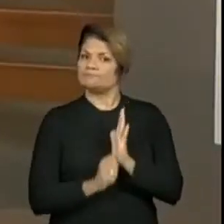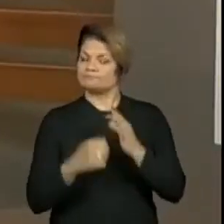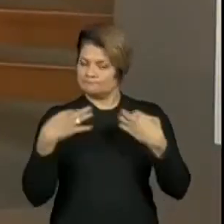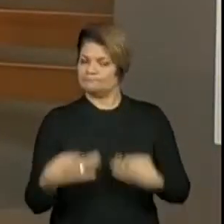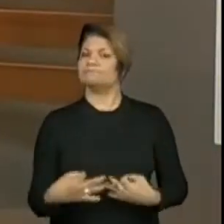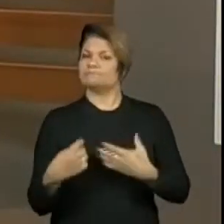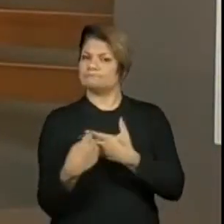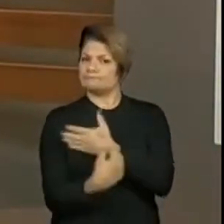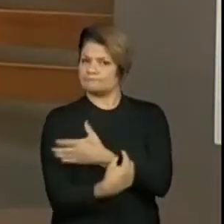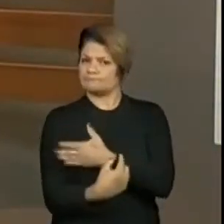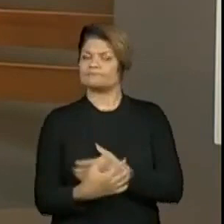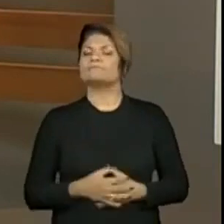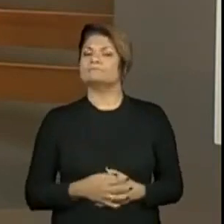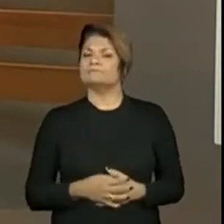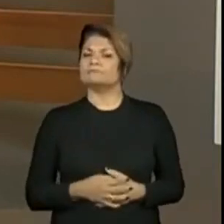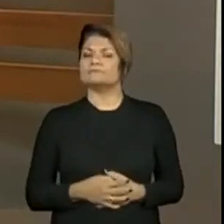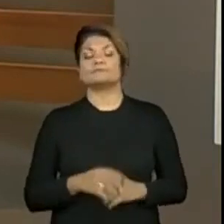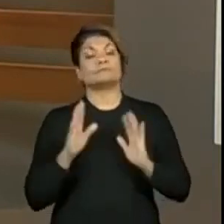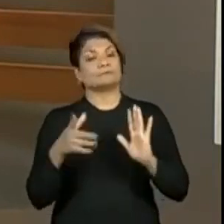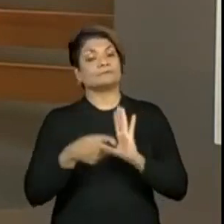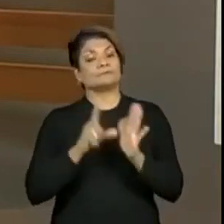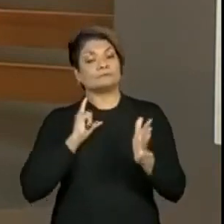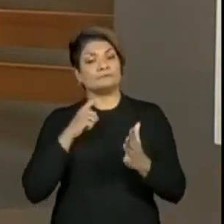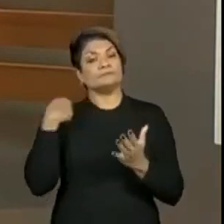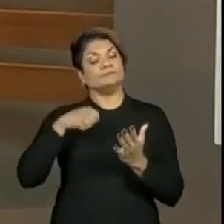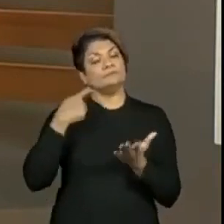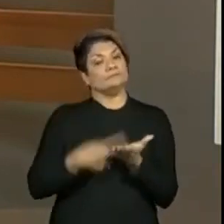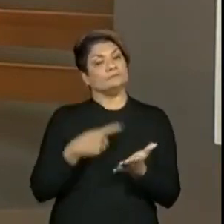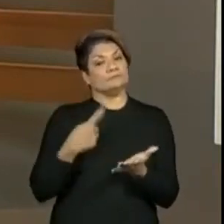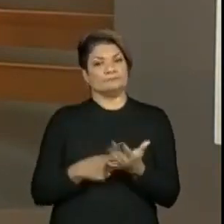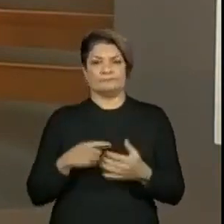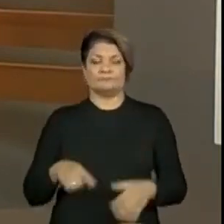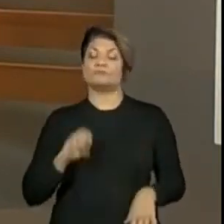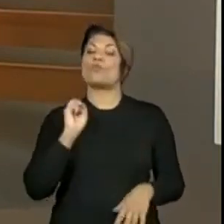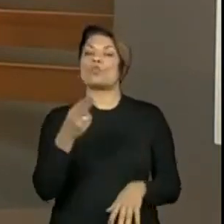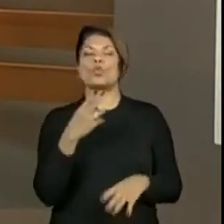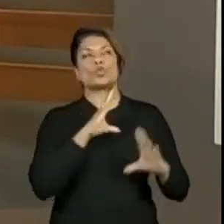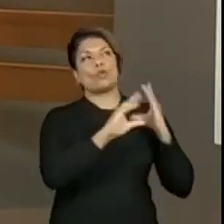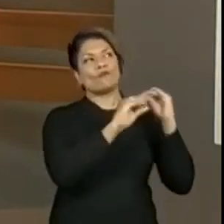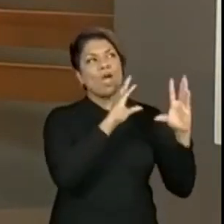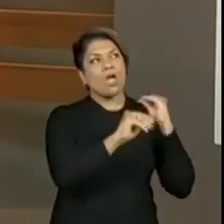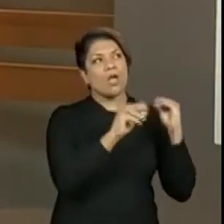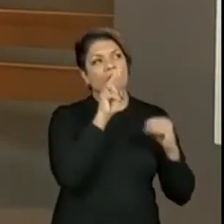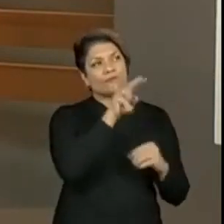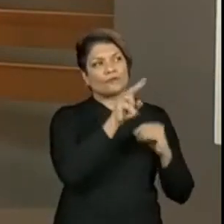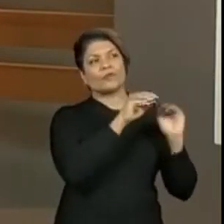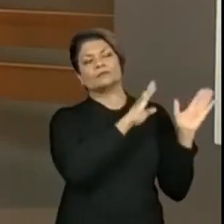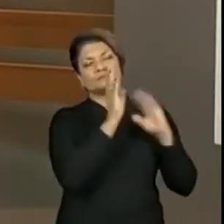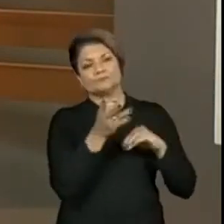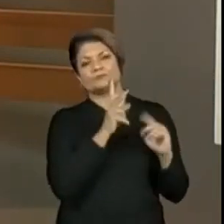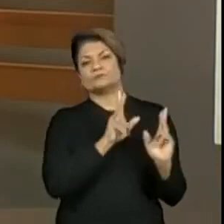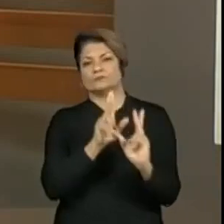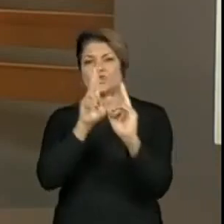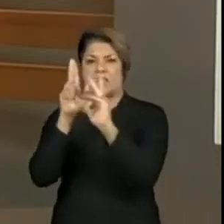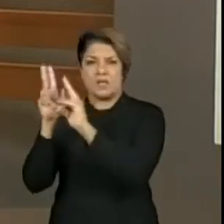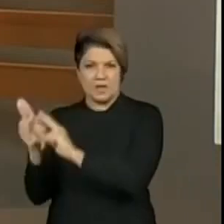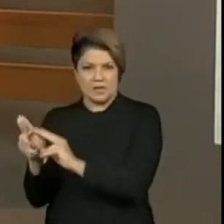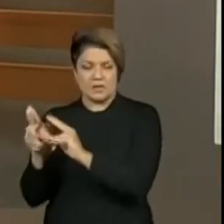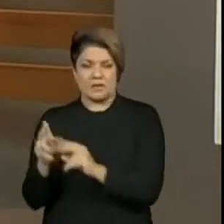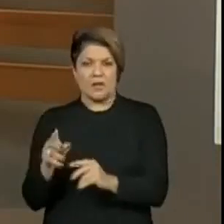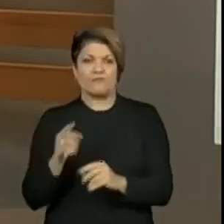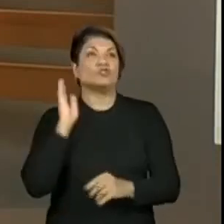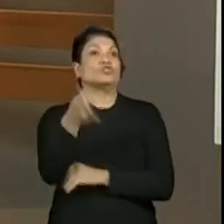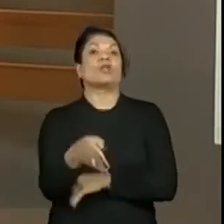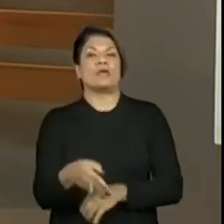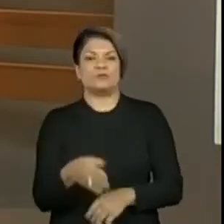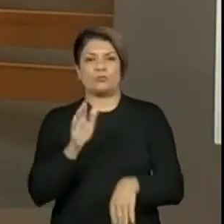todo escritor precisa planejar. Você acha que quando você assiste uma novela ou assiste alguma série, não foi planejado? Não foi